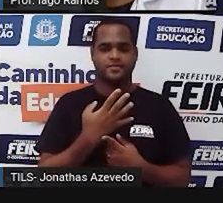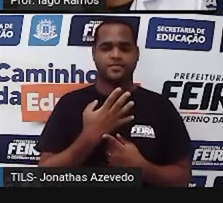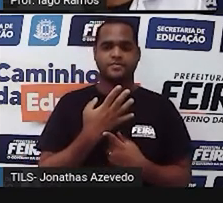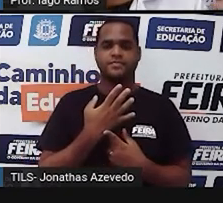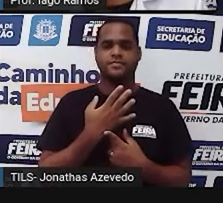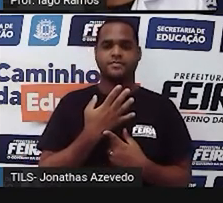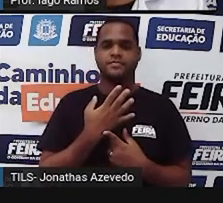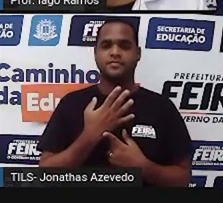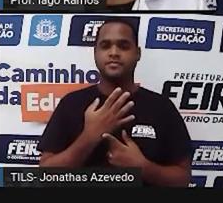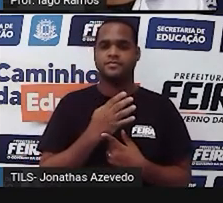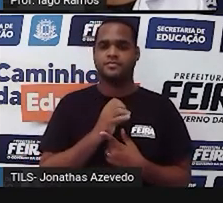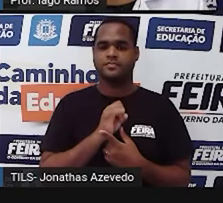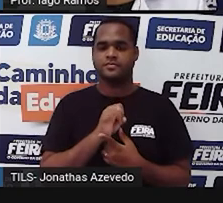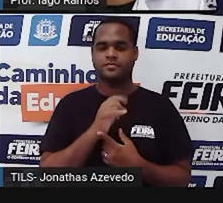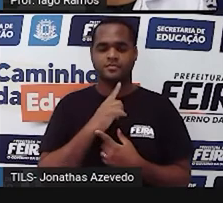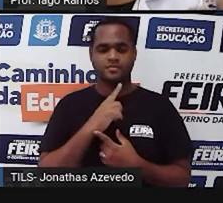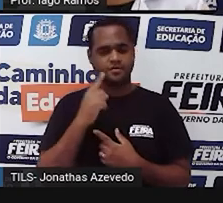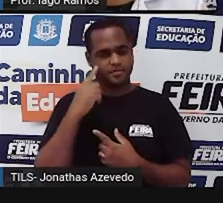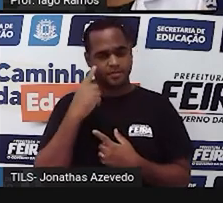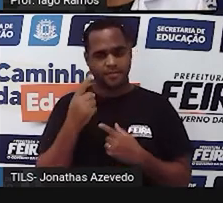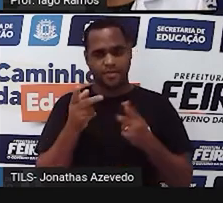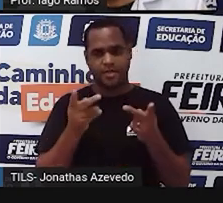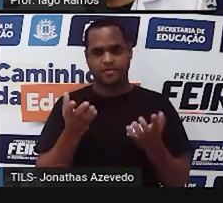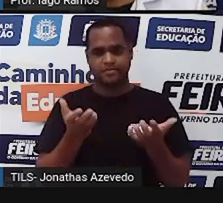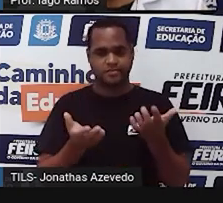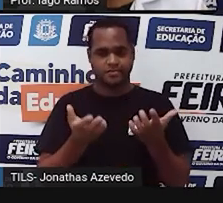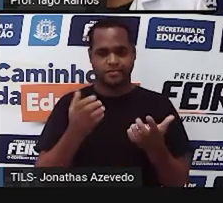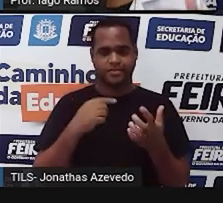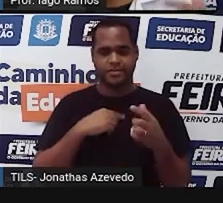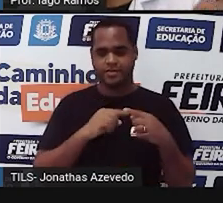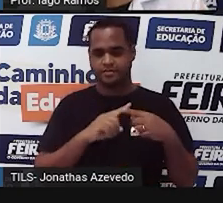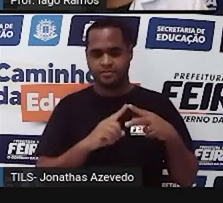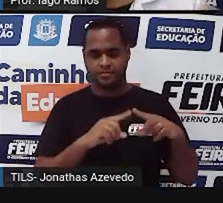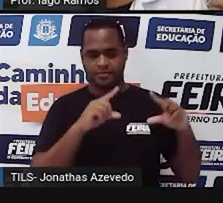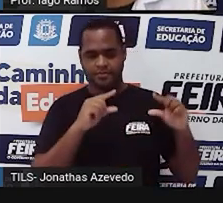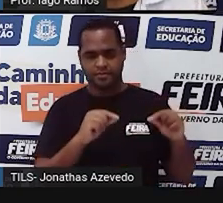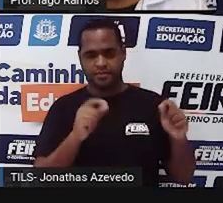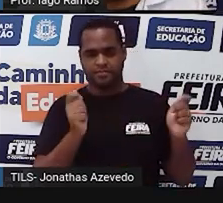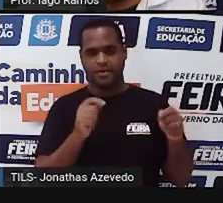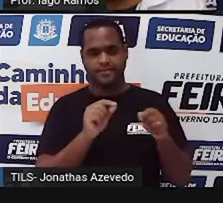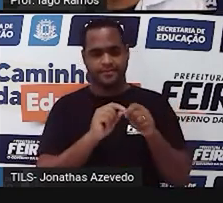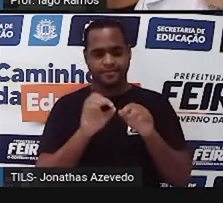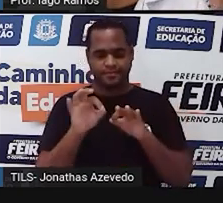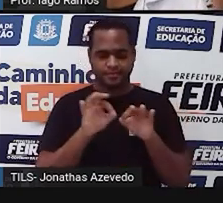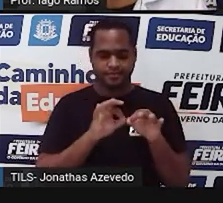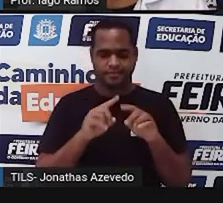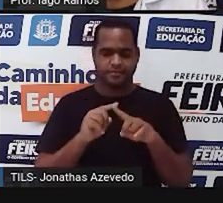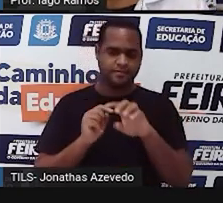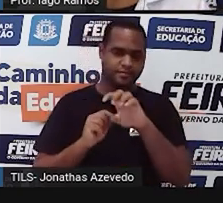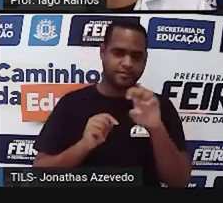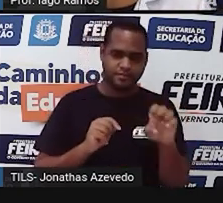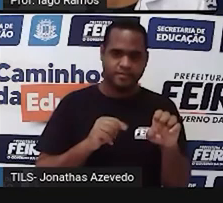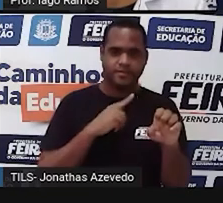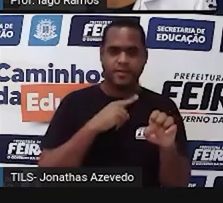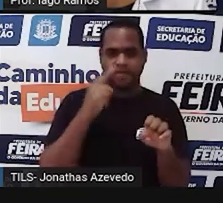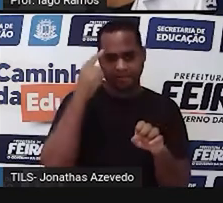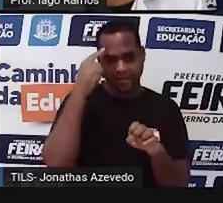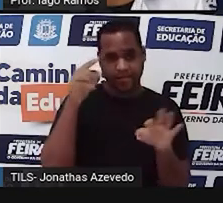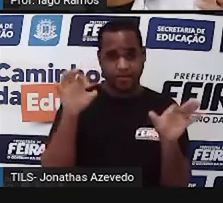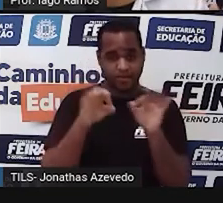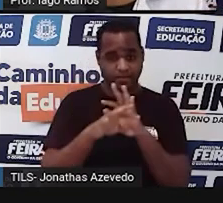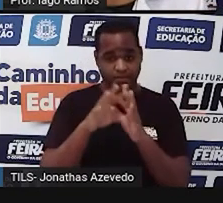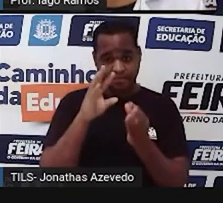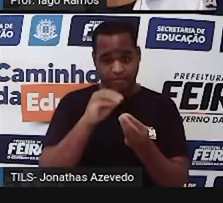Se o do prato direito for reduzido a quarta parte, o que deverá ser feito do lado esquerdo, a gente já acabou de concluir,